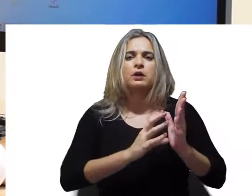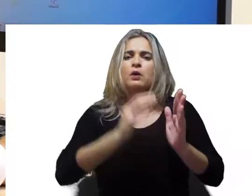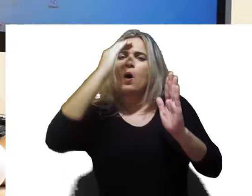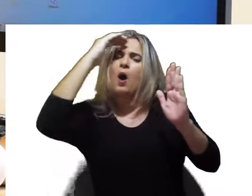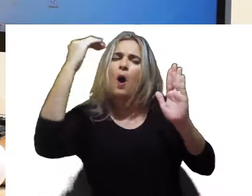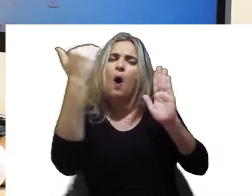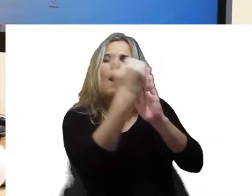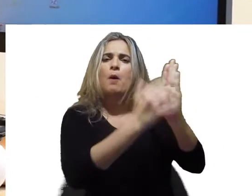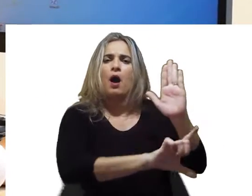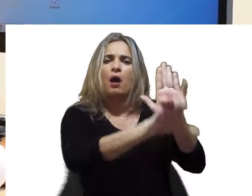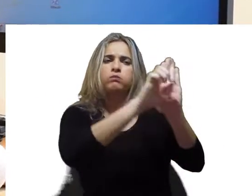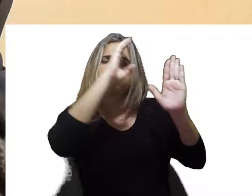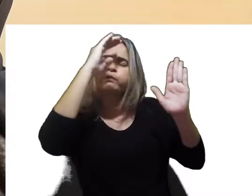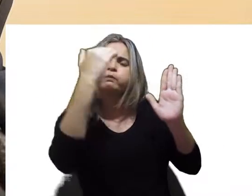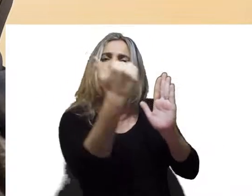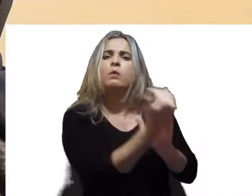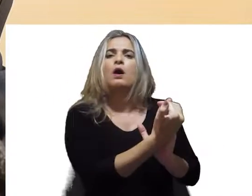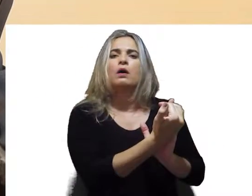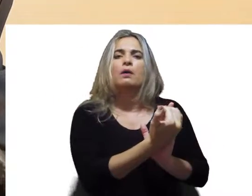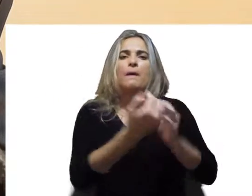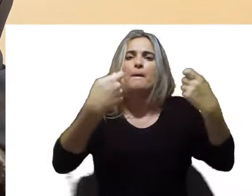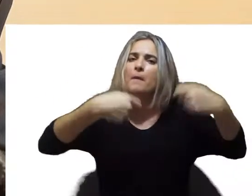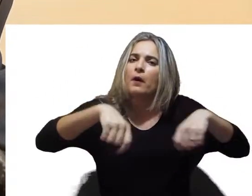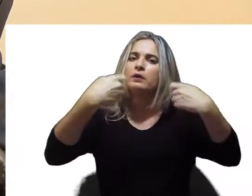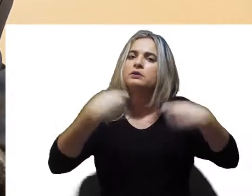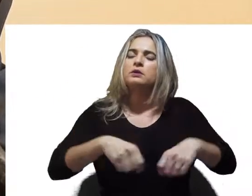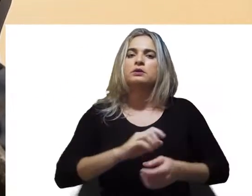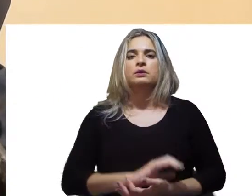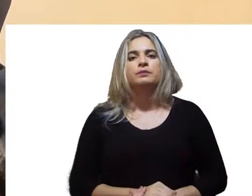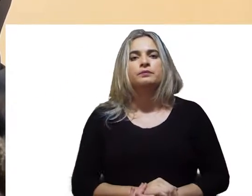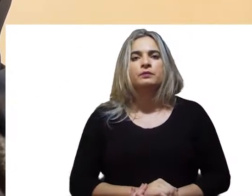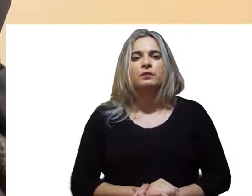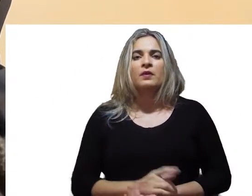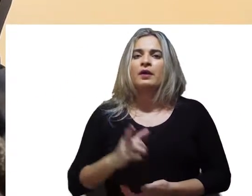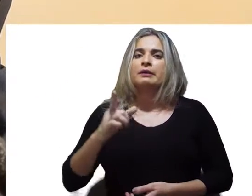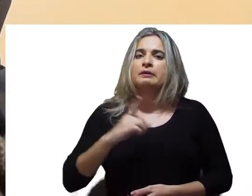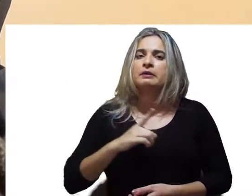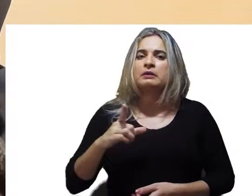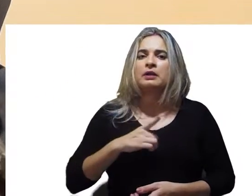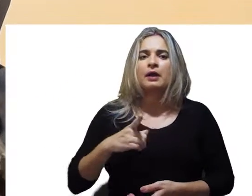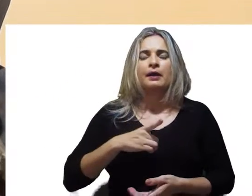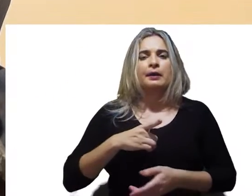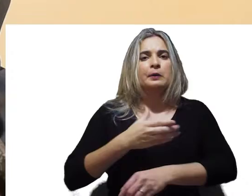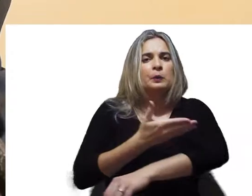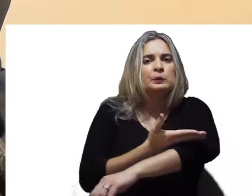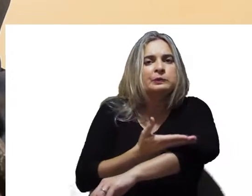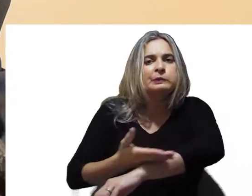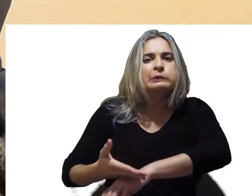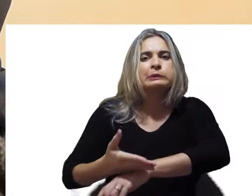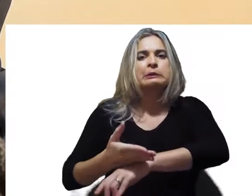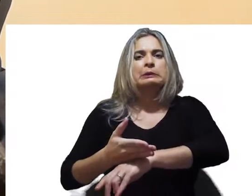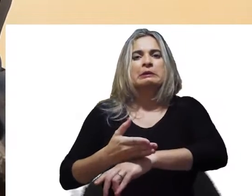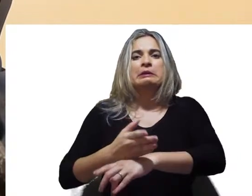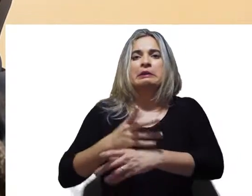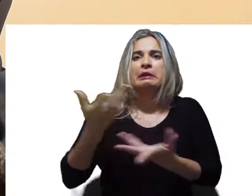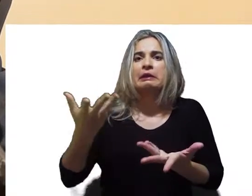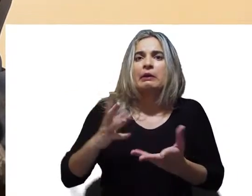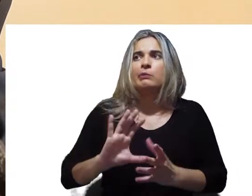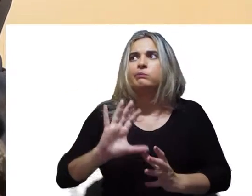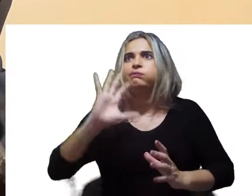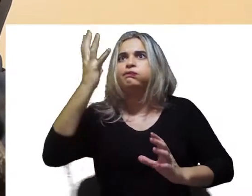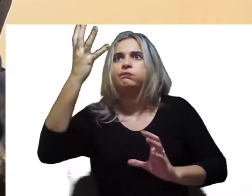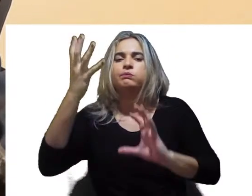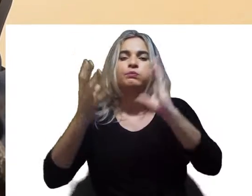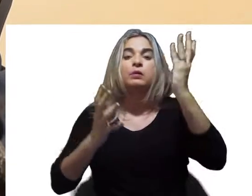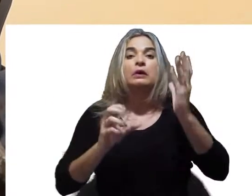de sofrer uma futura cassação. São realmente condutas vedadas e que, se transformadas em procedimentos,